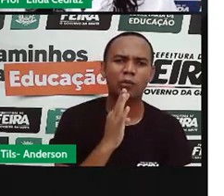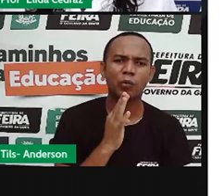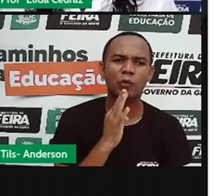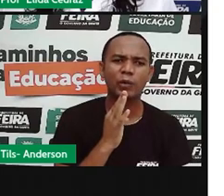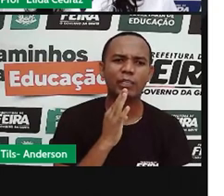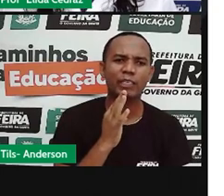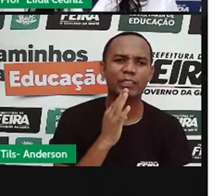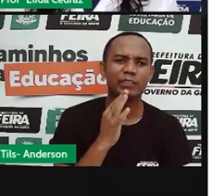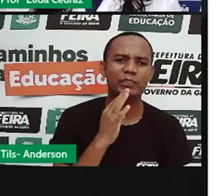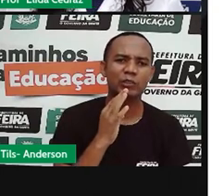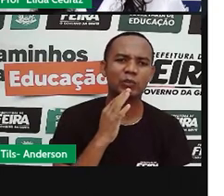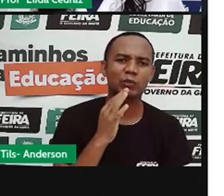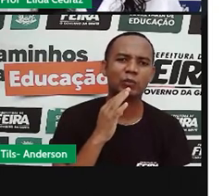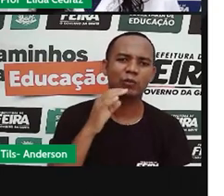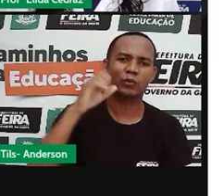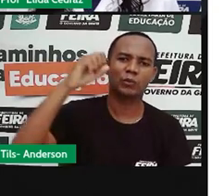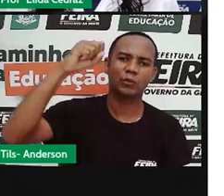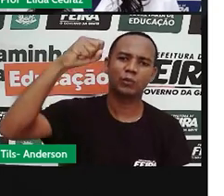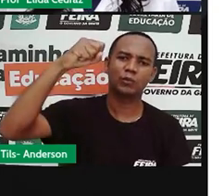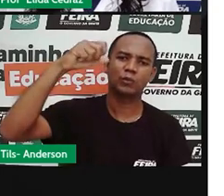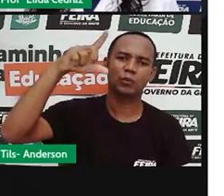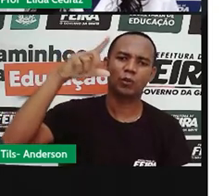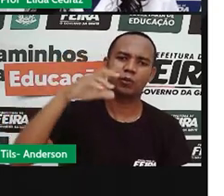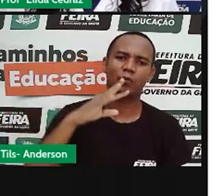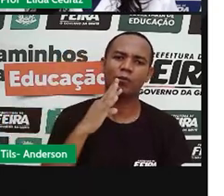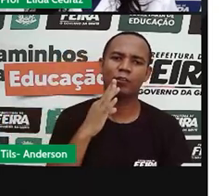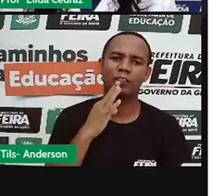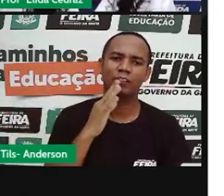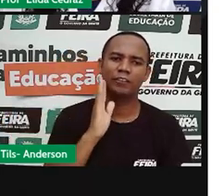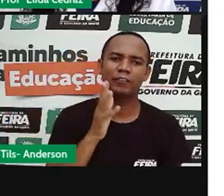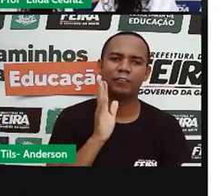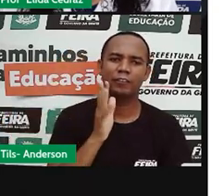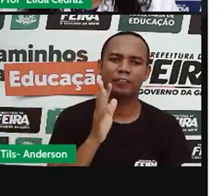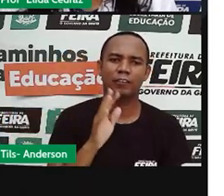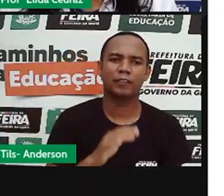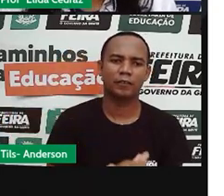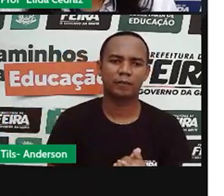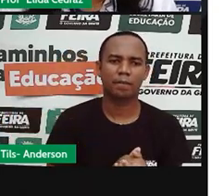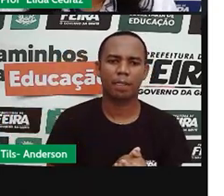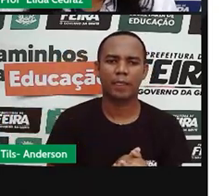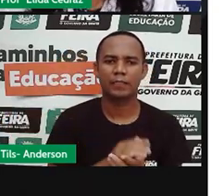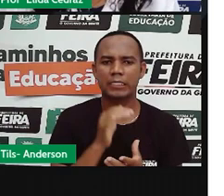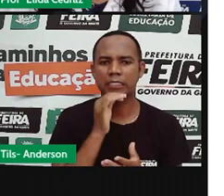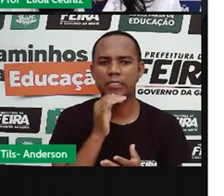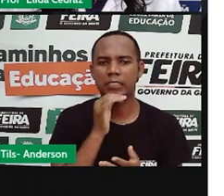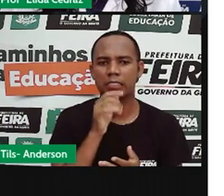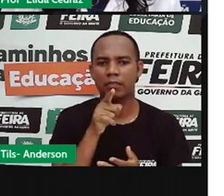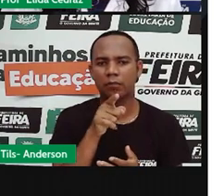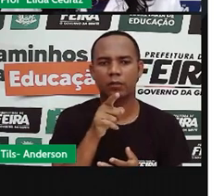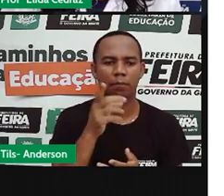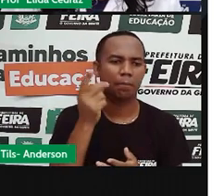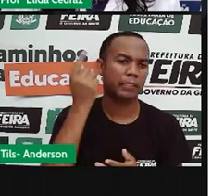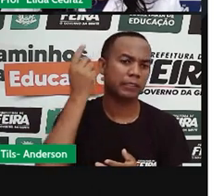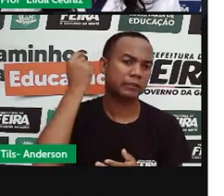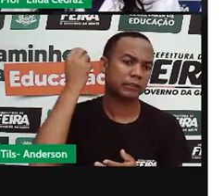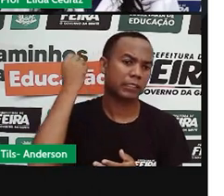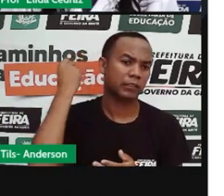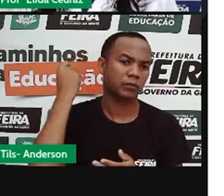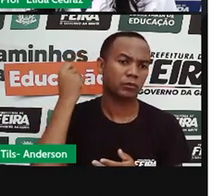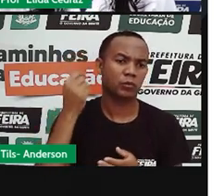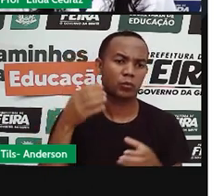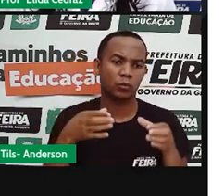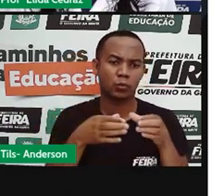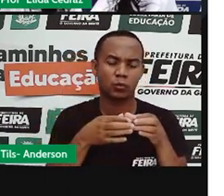relógio do sol. É, você já conhece. O guinomom, como era chamado pelos antigos,